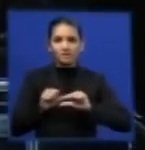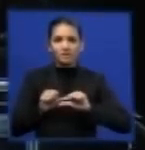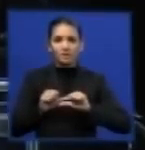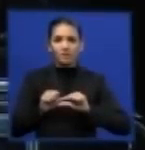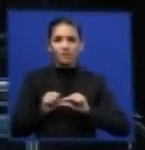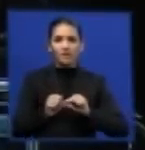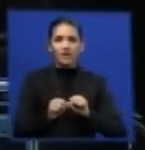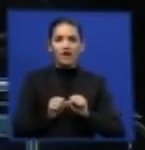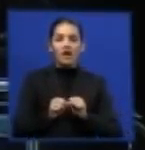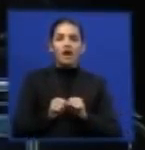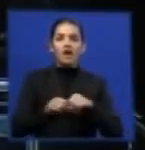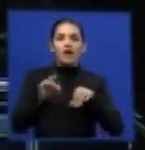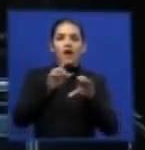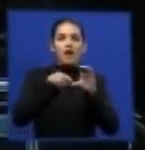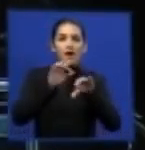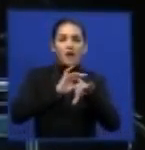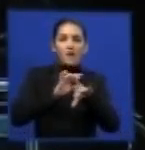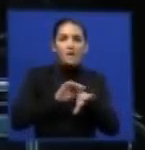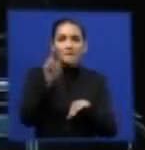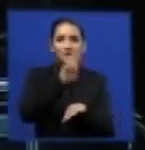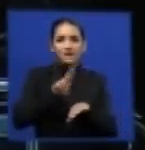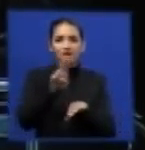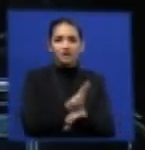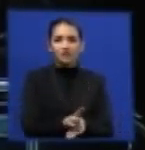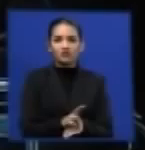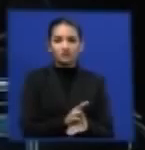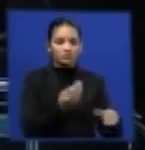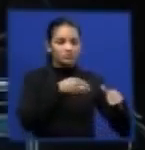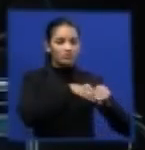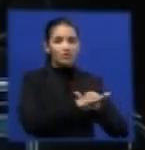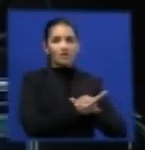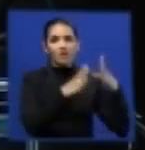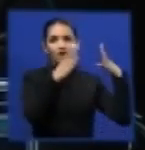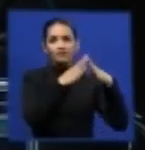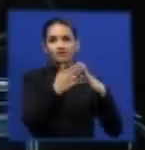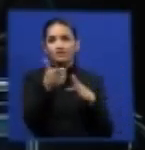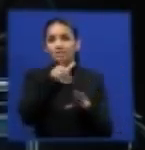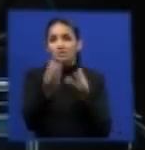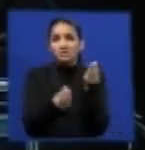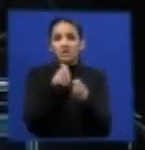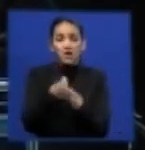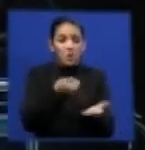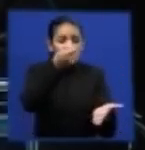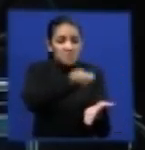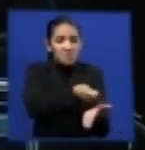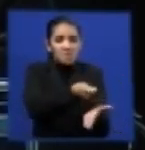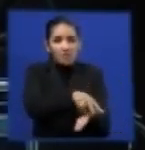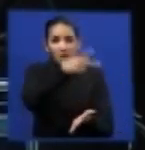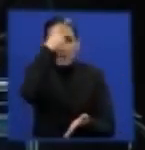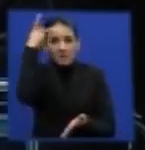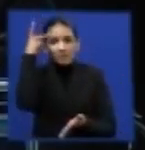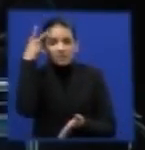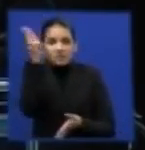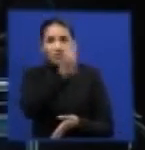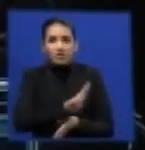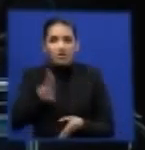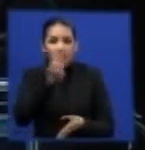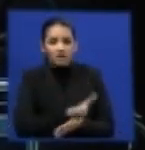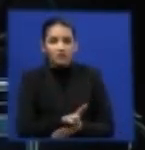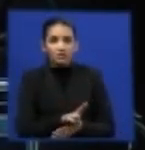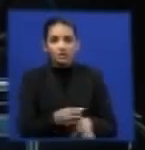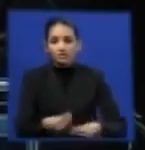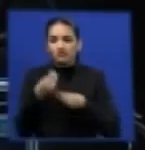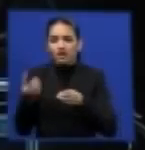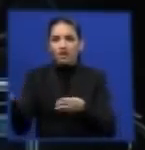casa o pneu usado. E eles alegam nesse processo que a ANIP não tem como obrigar o consumidor